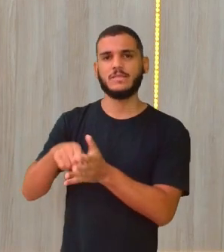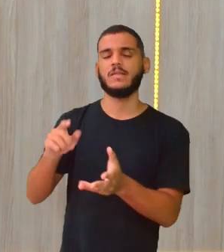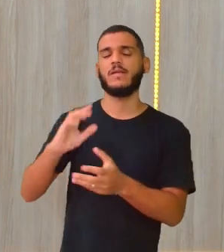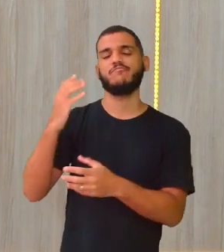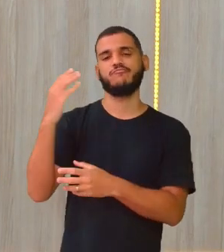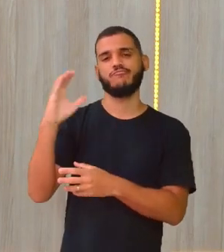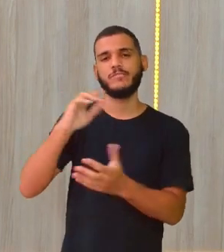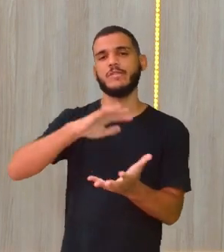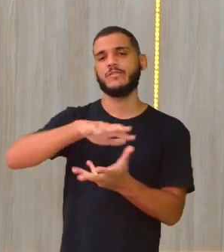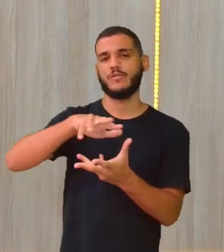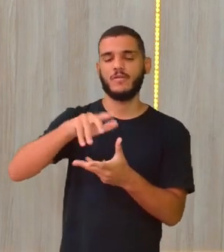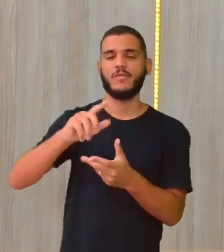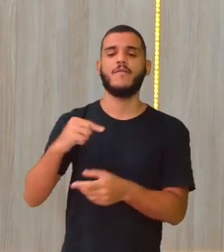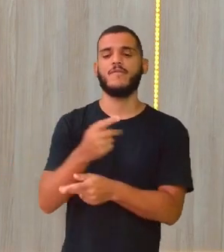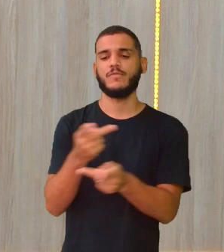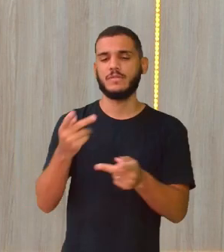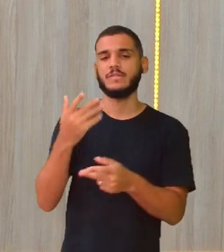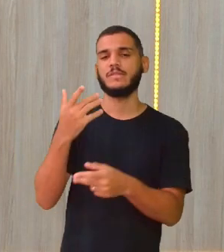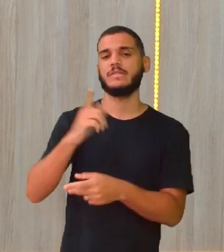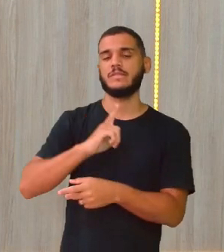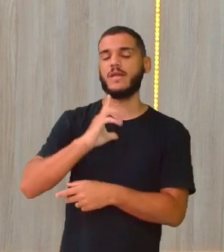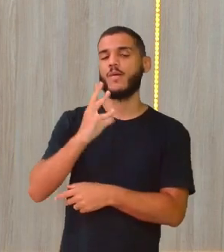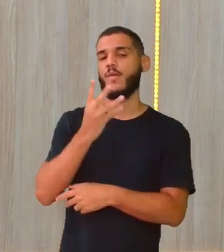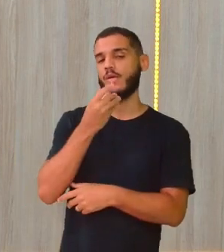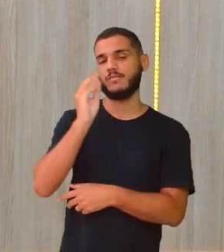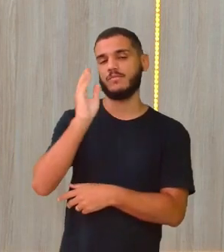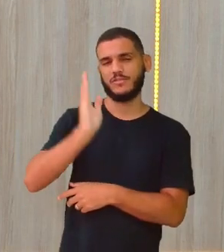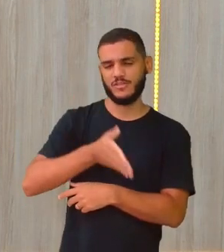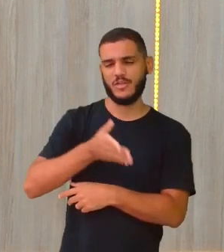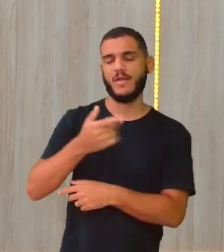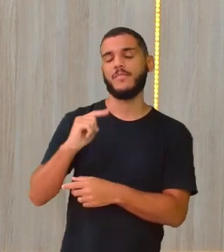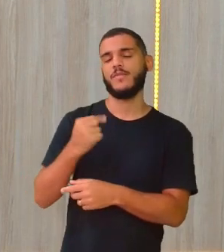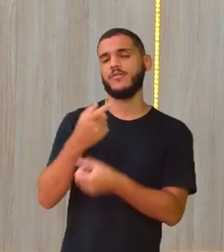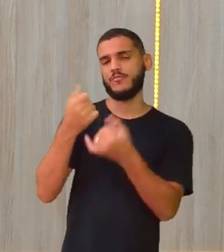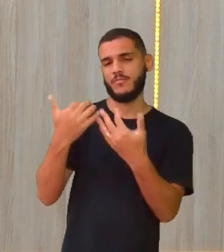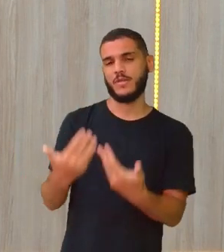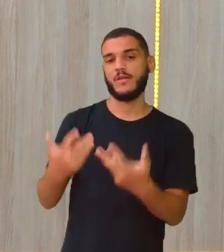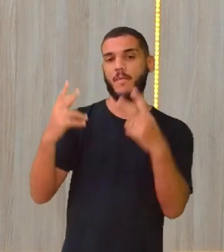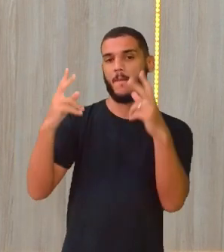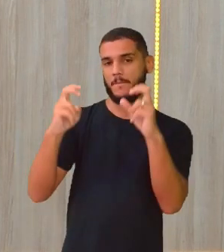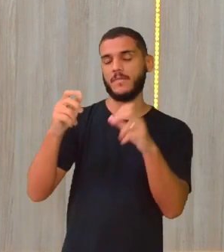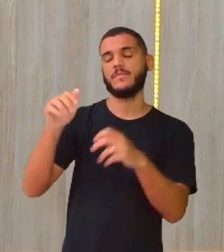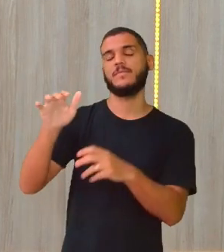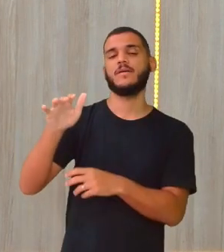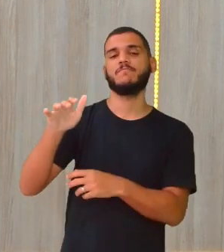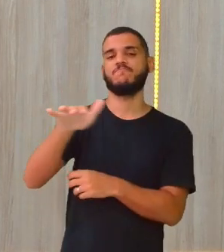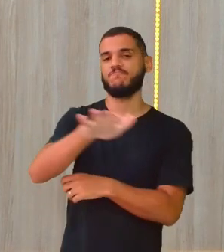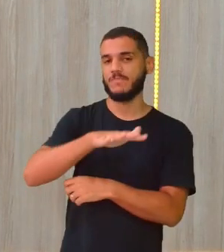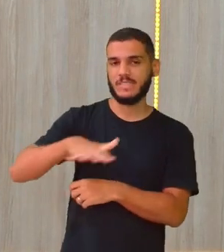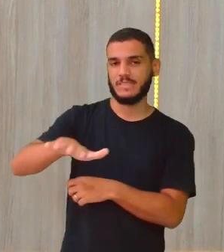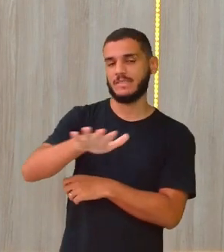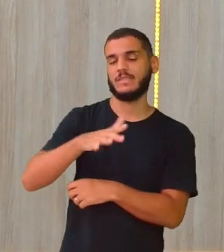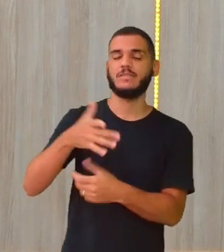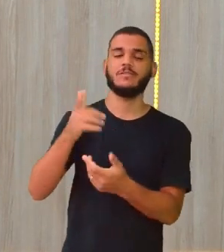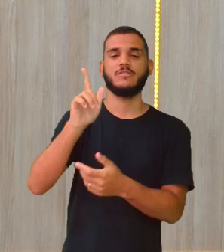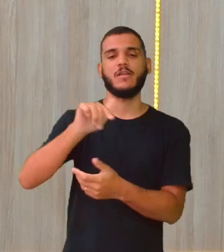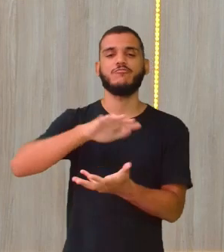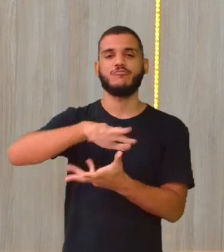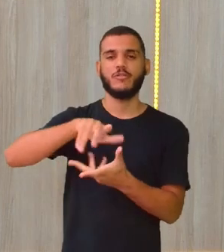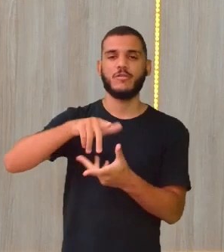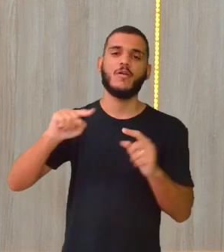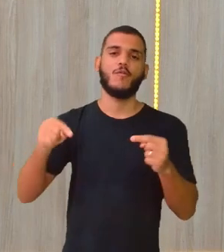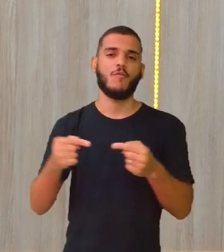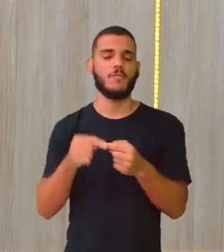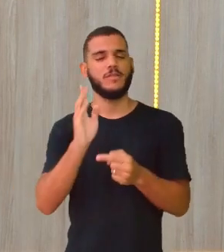já têm conhecimento sobre isso. Quando a gente fala do termo paisagem, como está na aula de geografia, você já sabe o que é a paisagem.